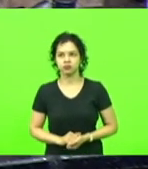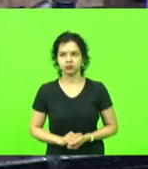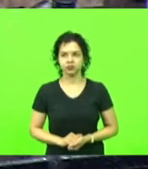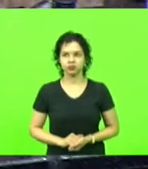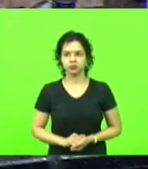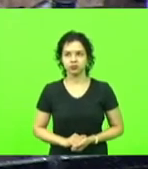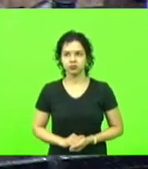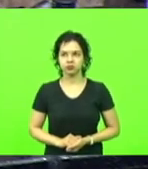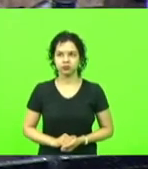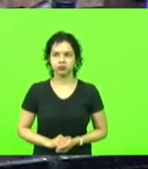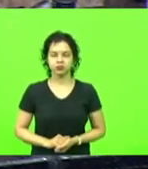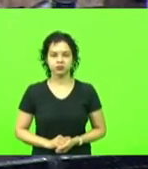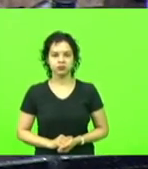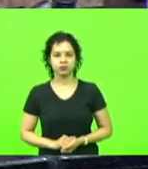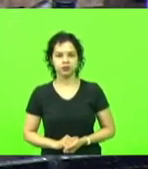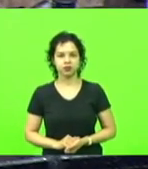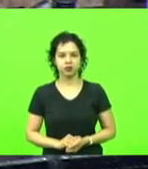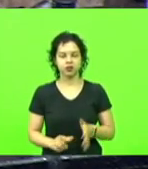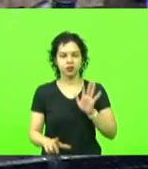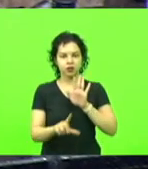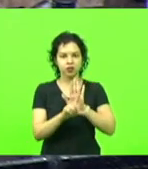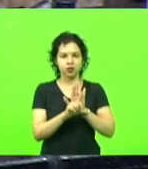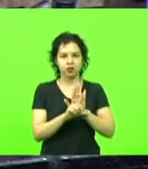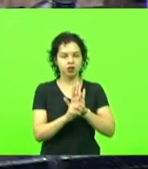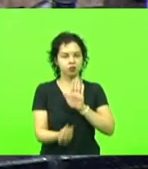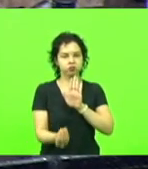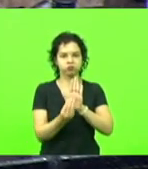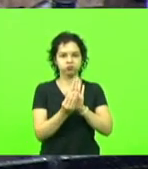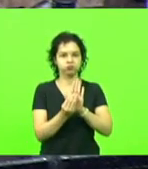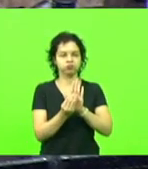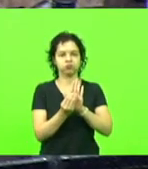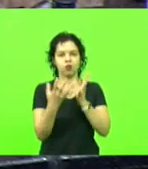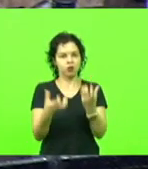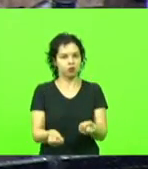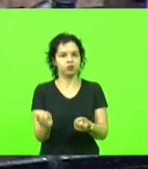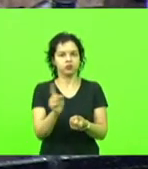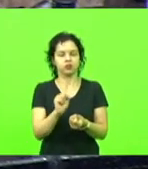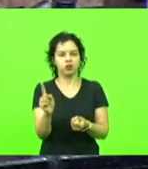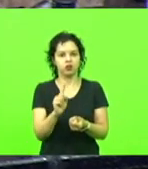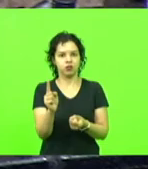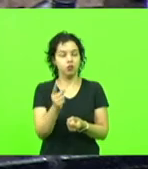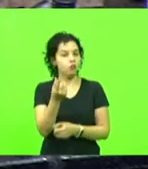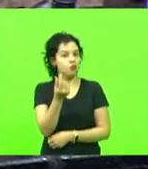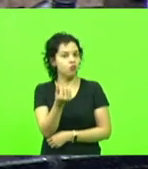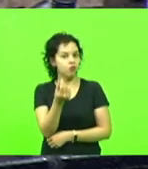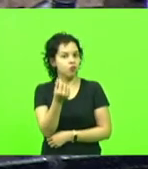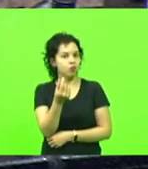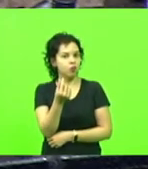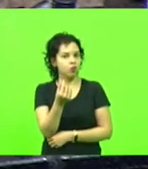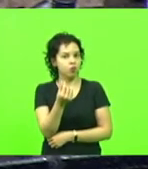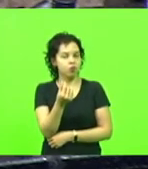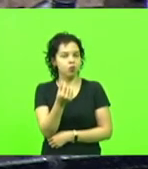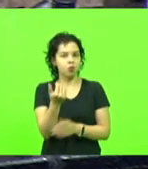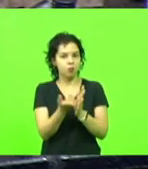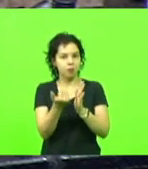não admite que o valor entre o maior e o menor salário do